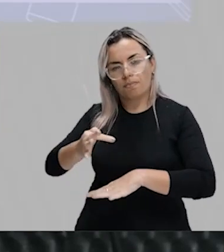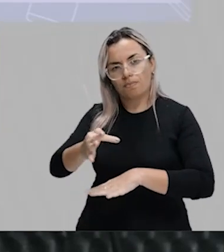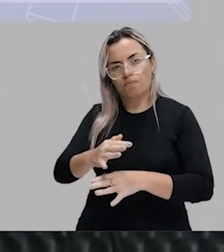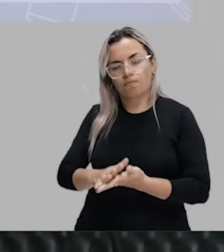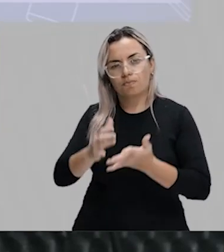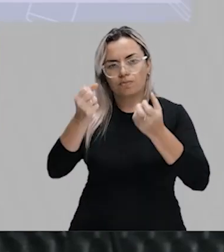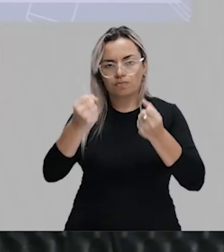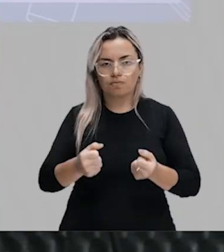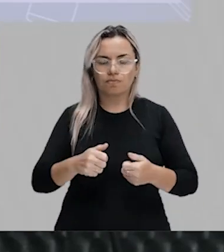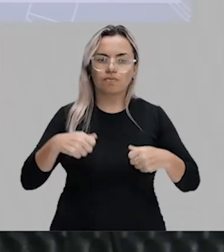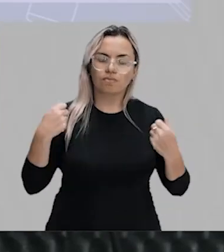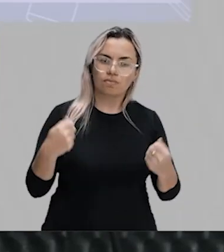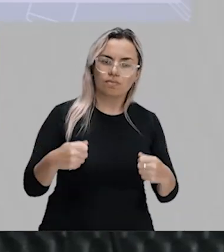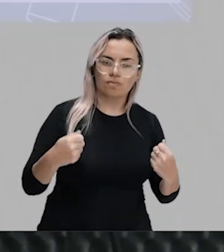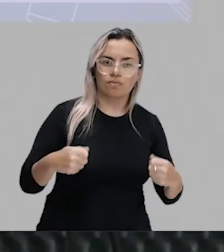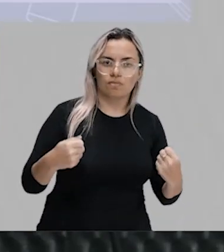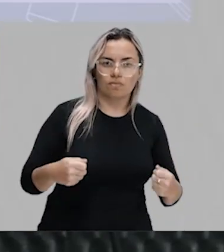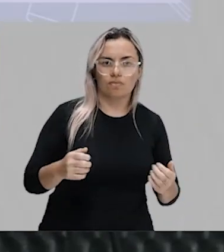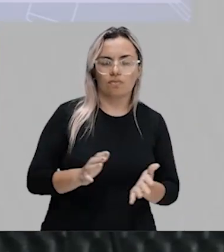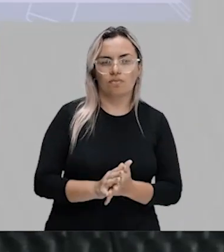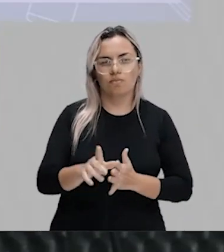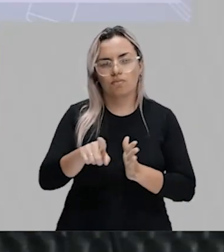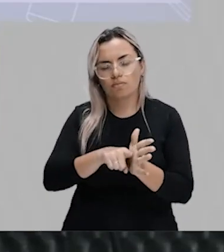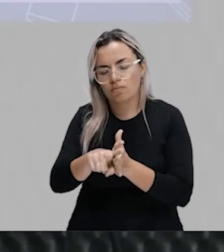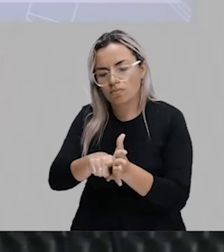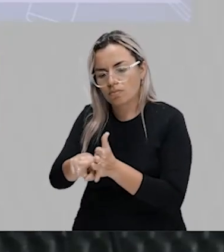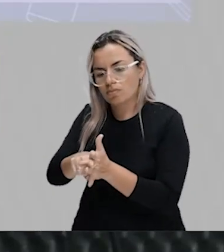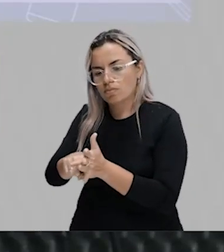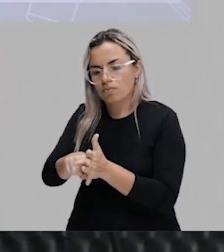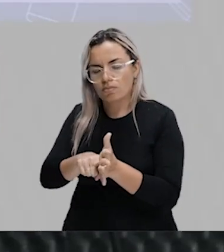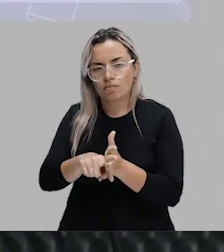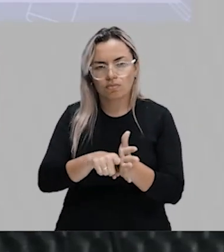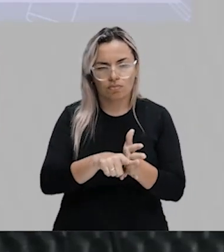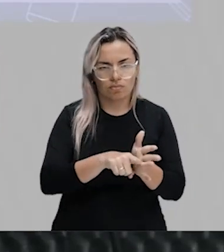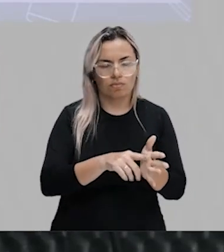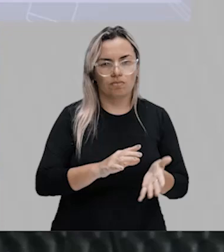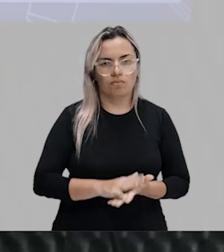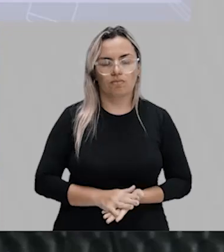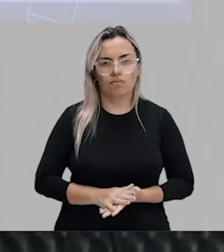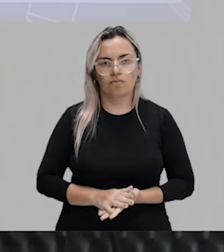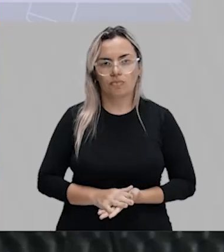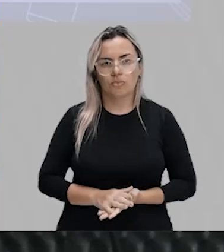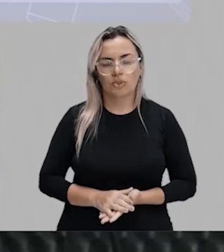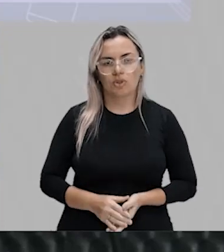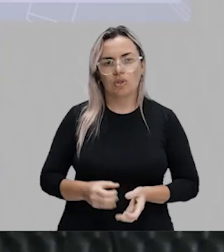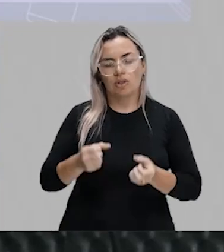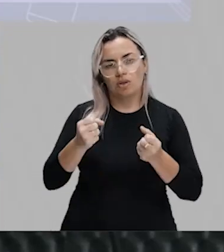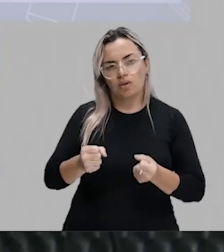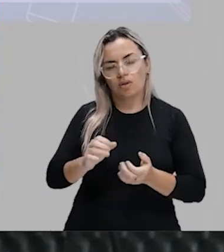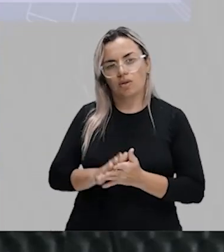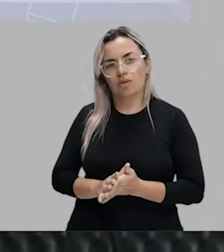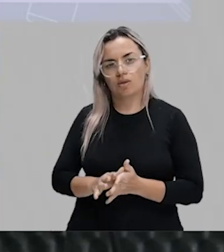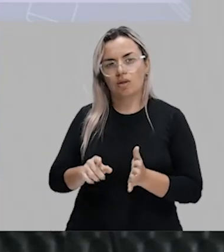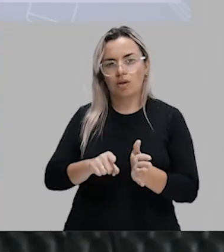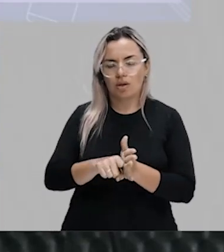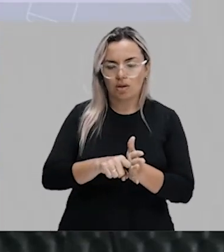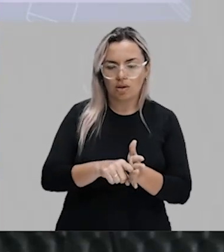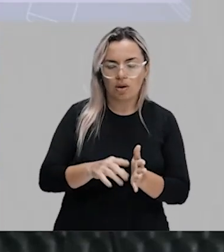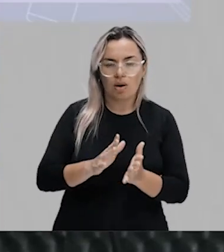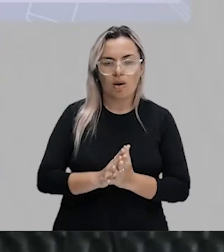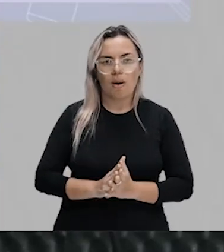E que você pode precisar. Vamos que de repente você vá fazer. Uma entrevista de emprego. Num hotel.